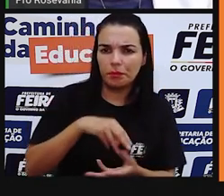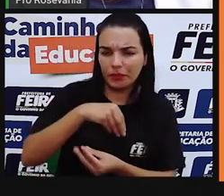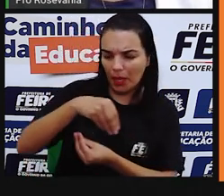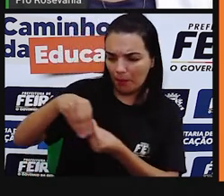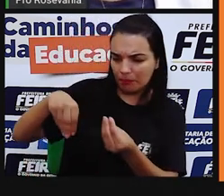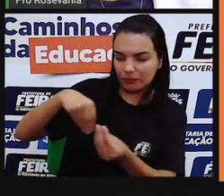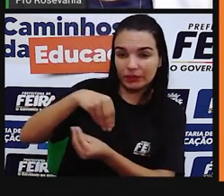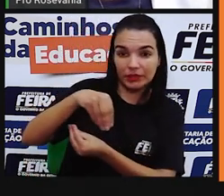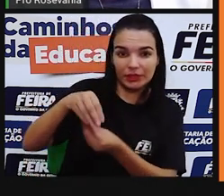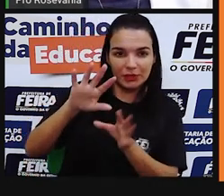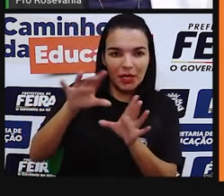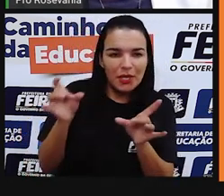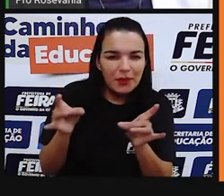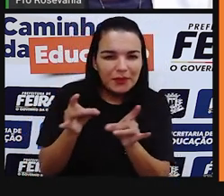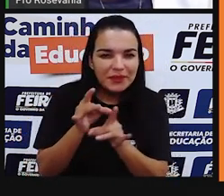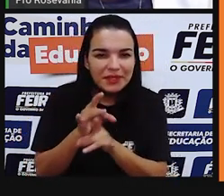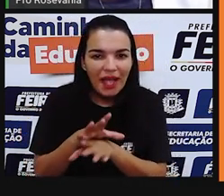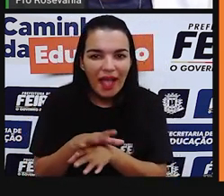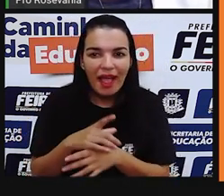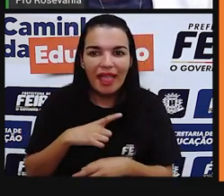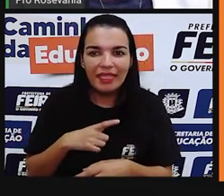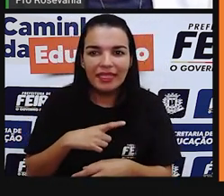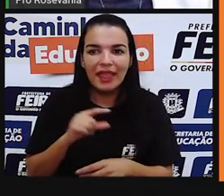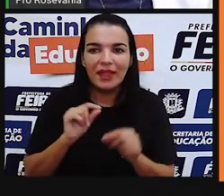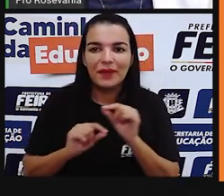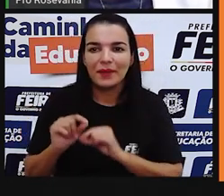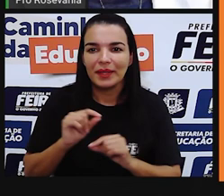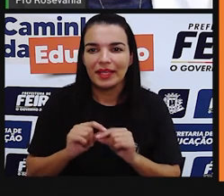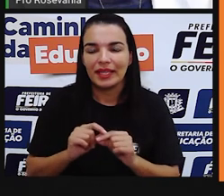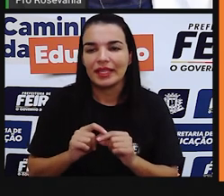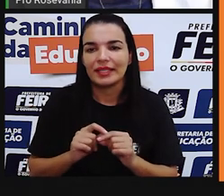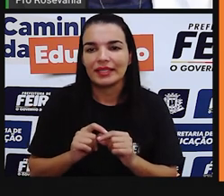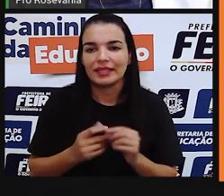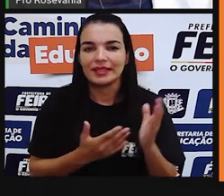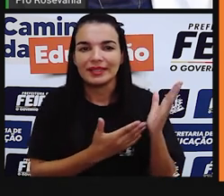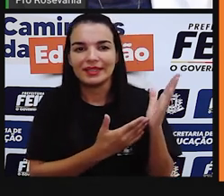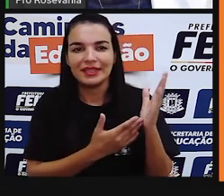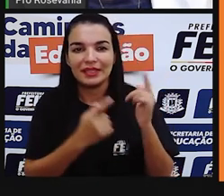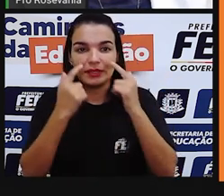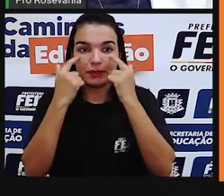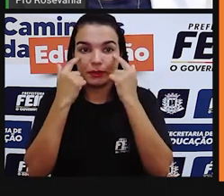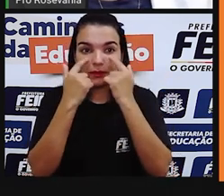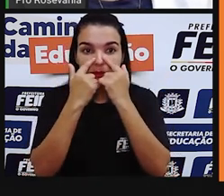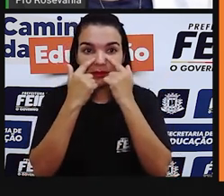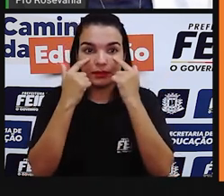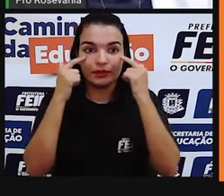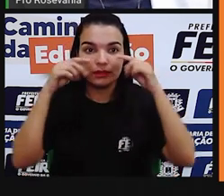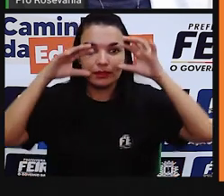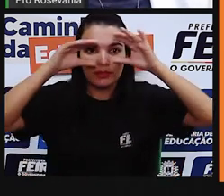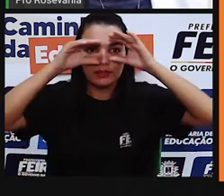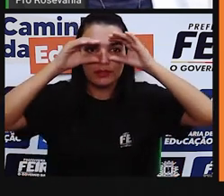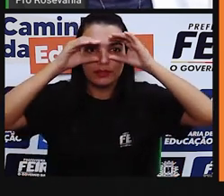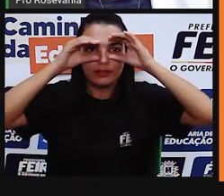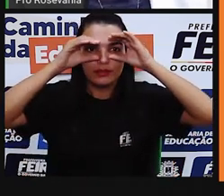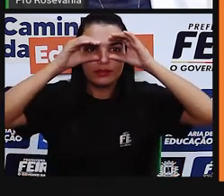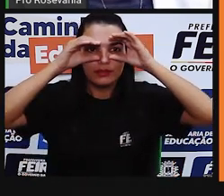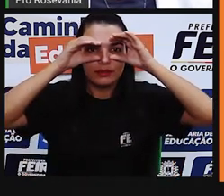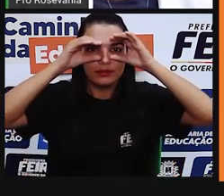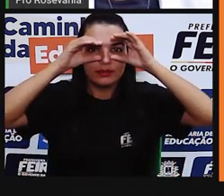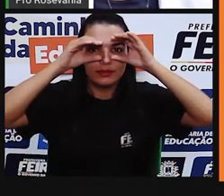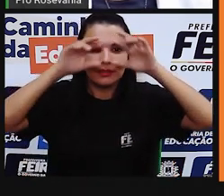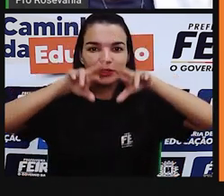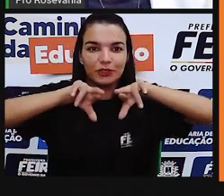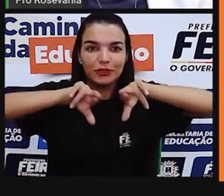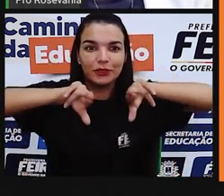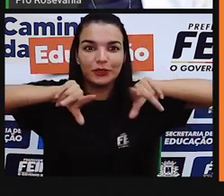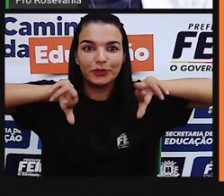encerrar essa parte eu vou ter essa imagem aí que chama a melhor vez com o som do que a gente recebe então desde a chegada